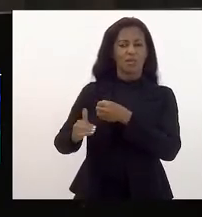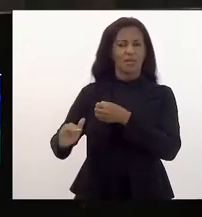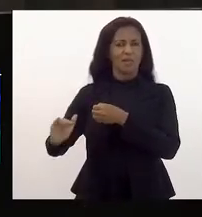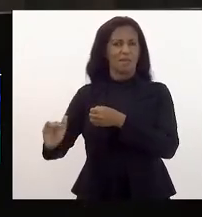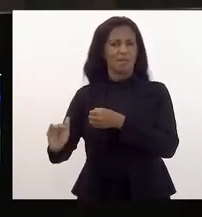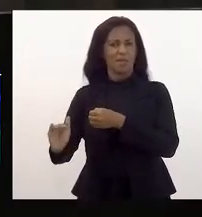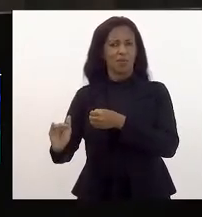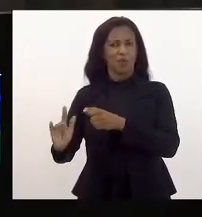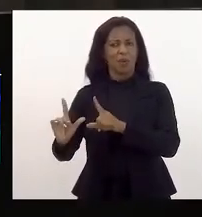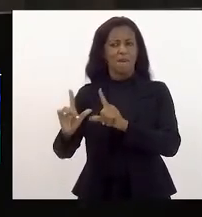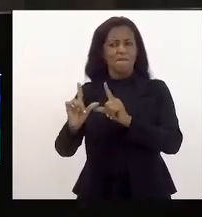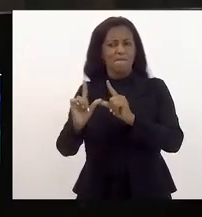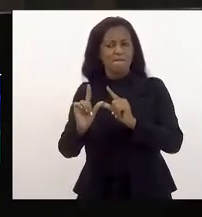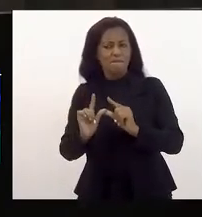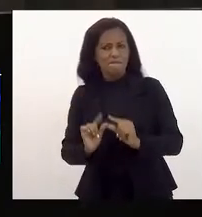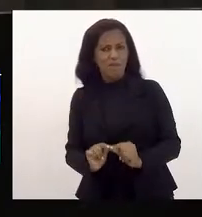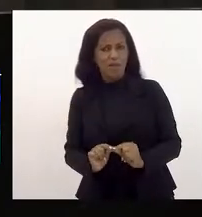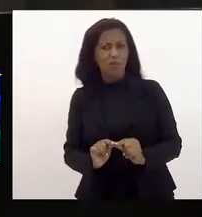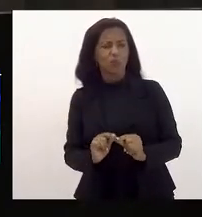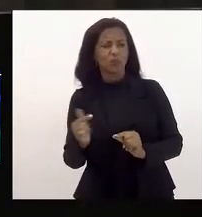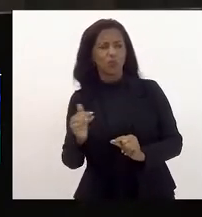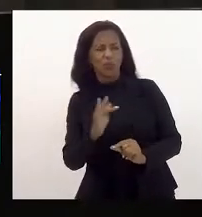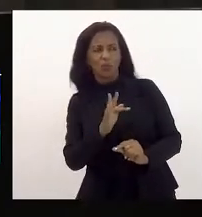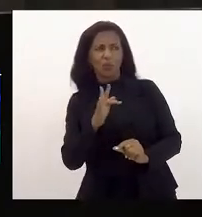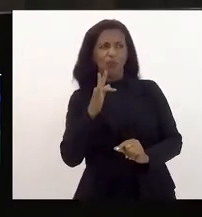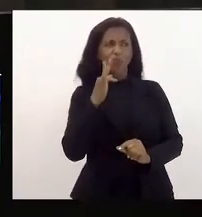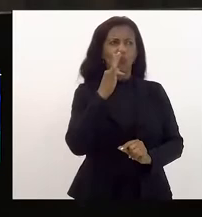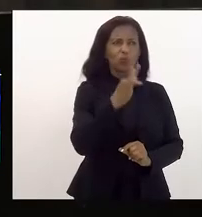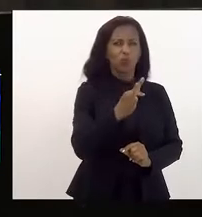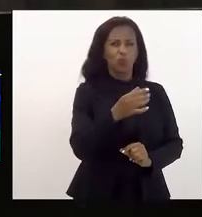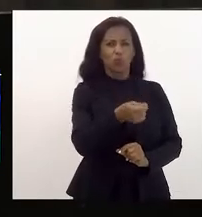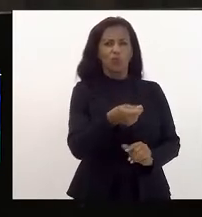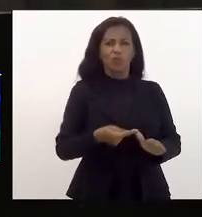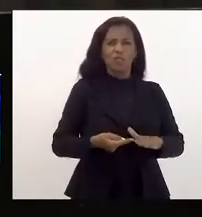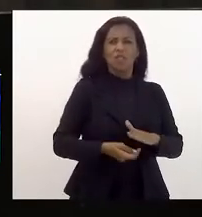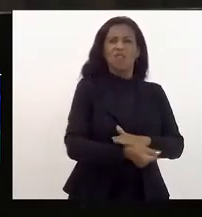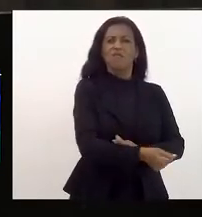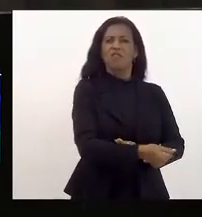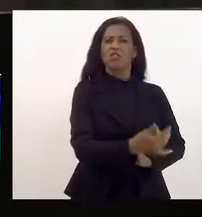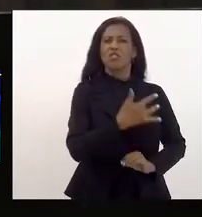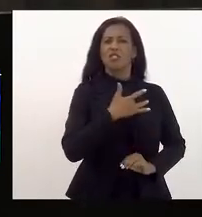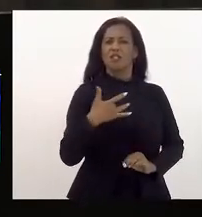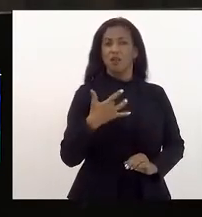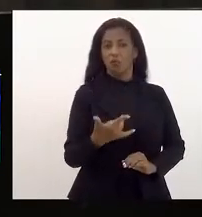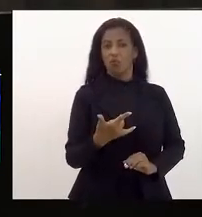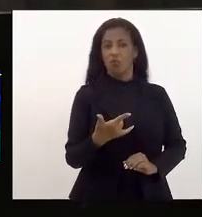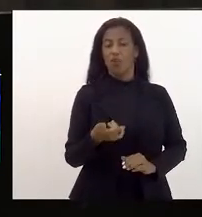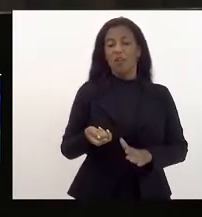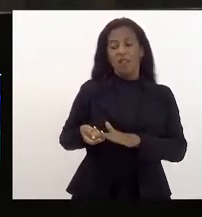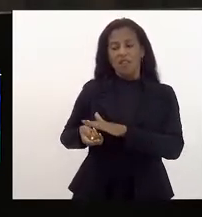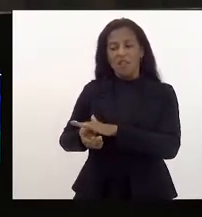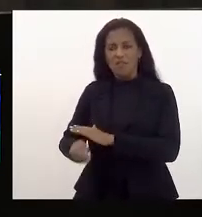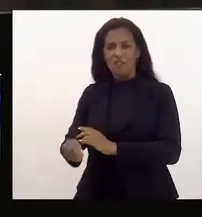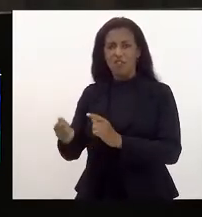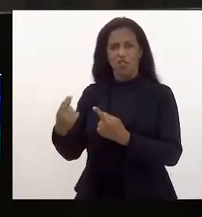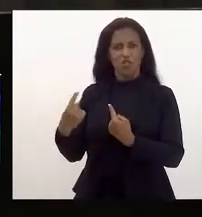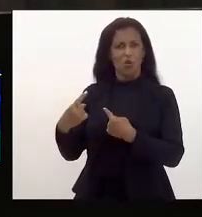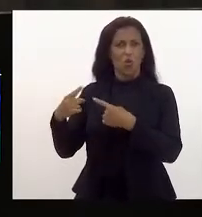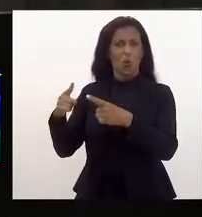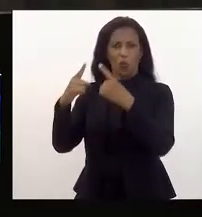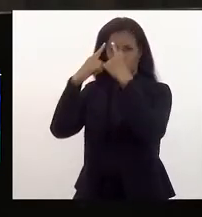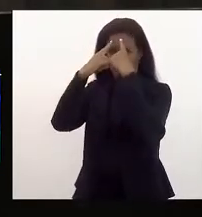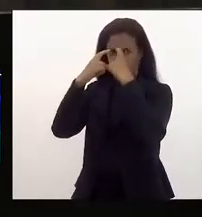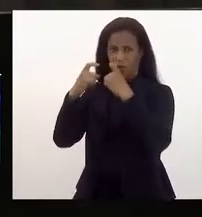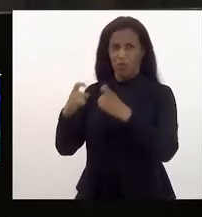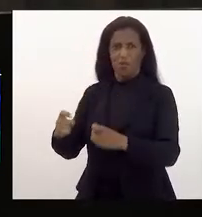gaste menos recursos na saúde, de lá na frente. Investir na prevenção à violência, que é através do fomento